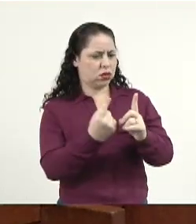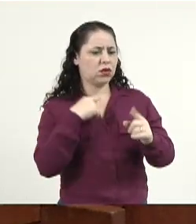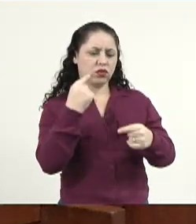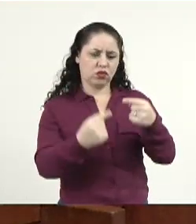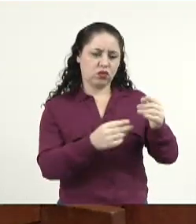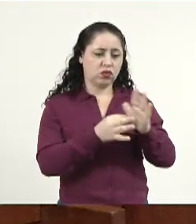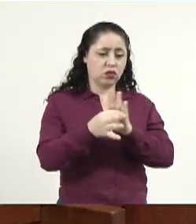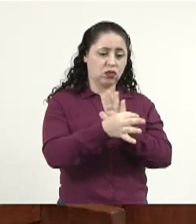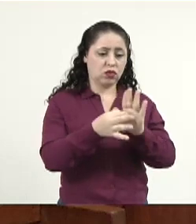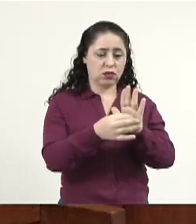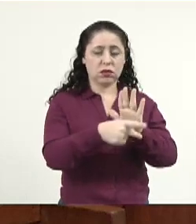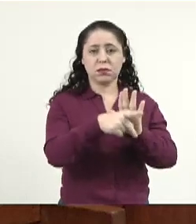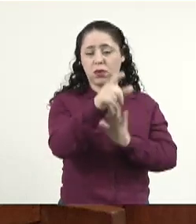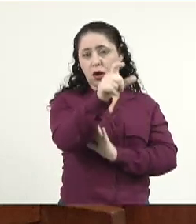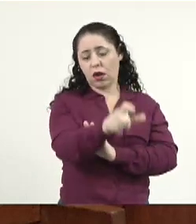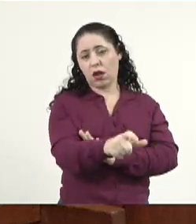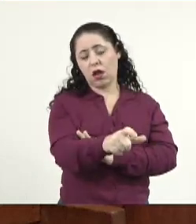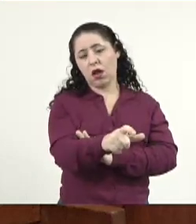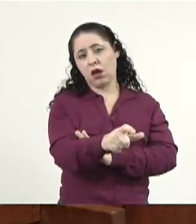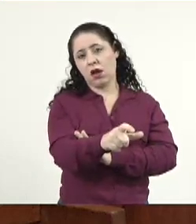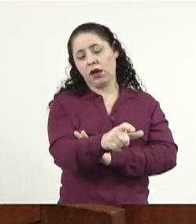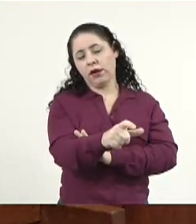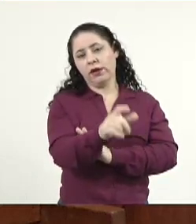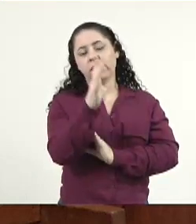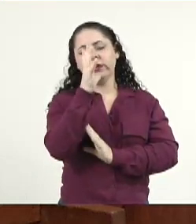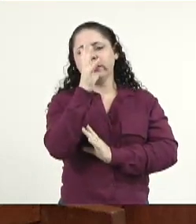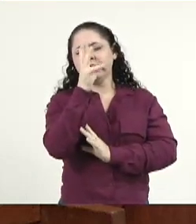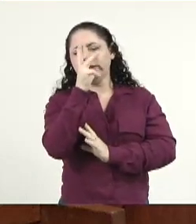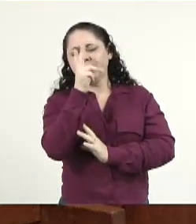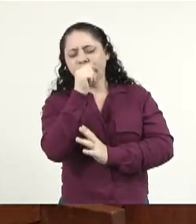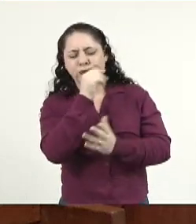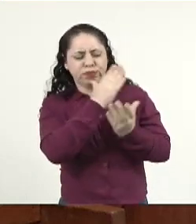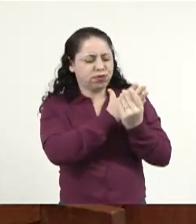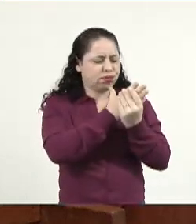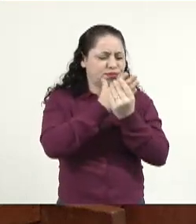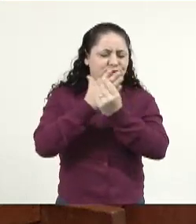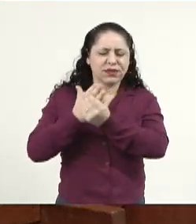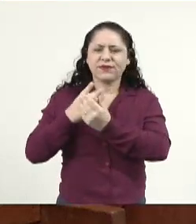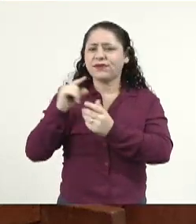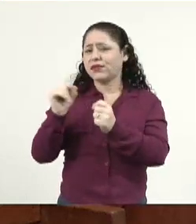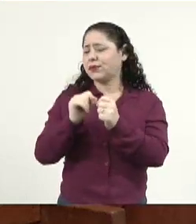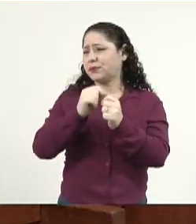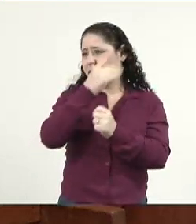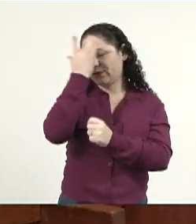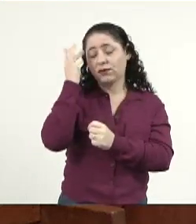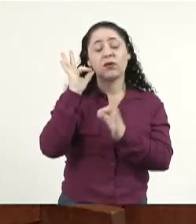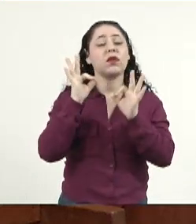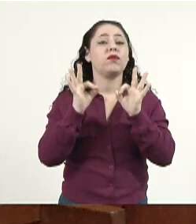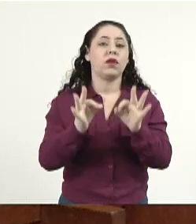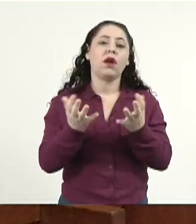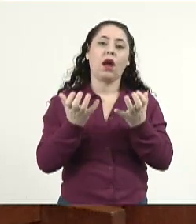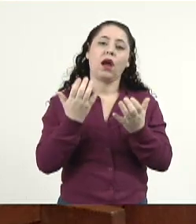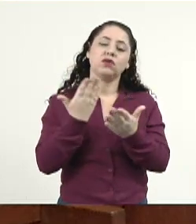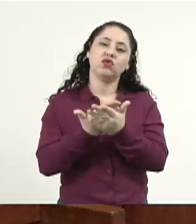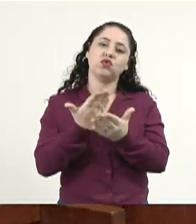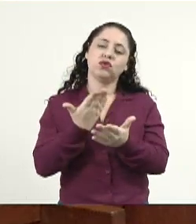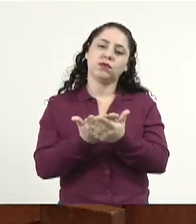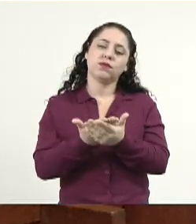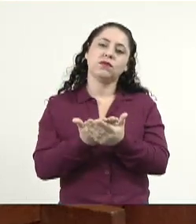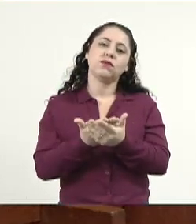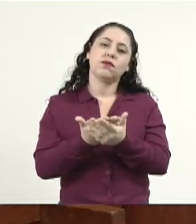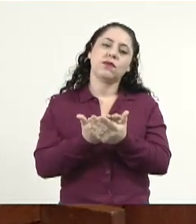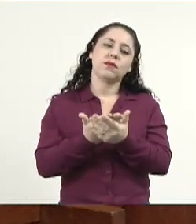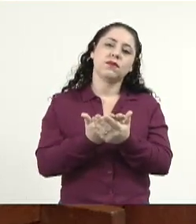sugestão para desburocratizar e fazer com que as pessoas que realmente querem estudar e